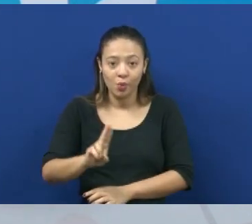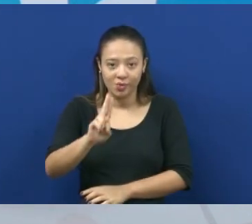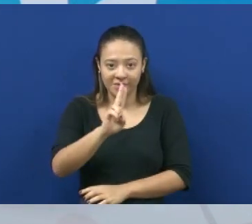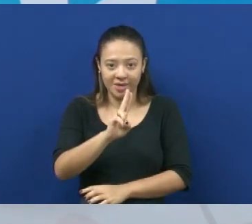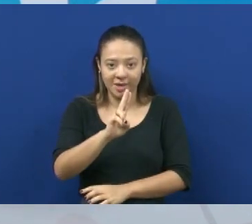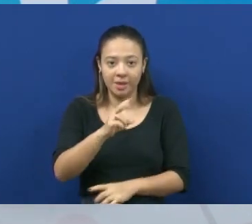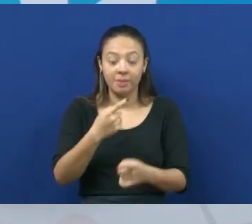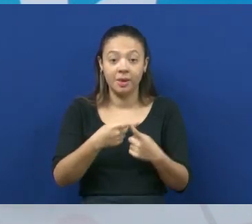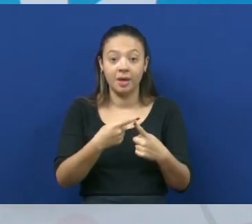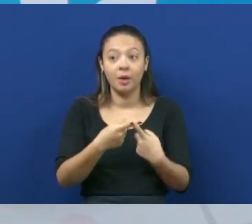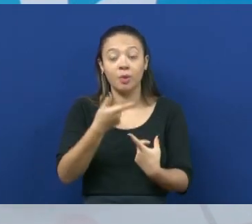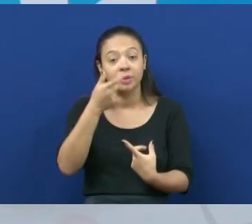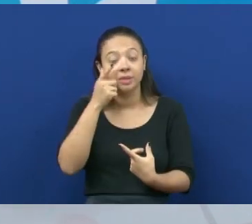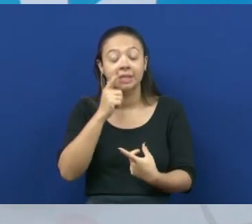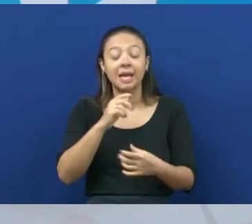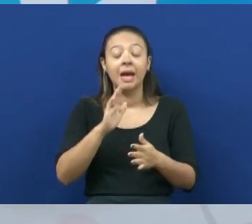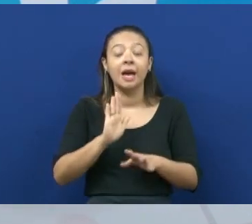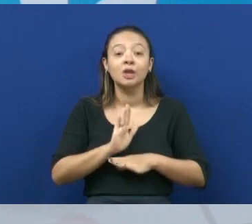da flora intestinal.